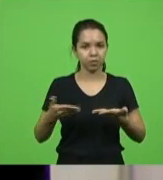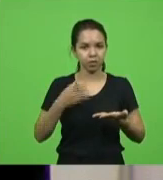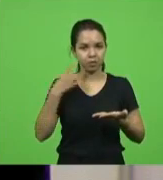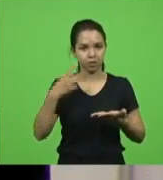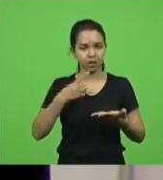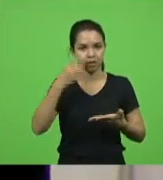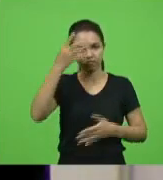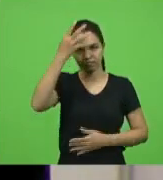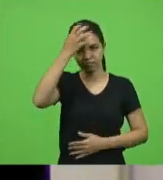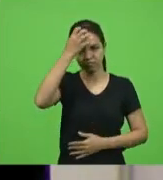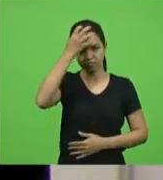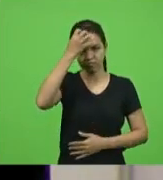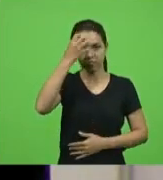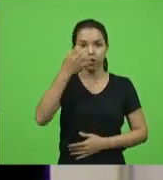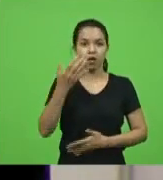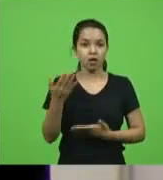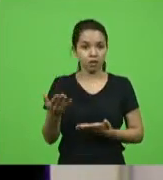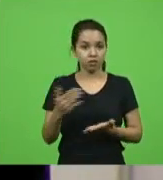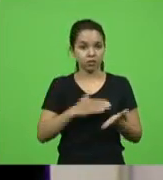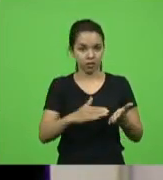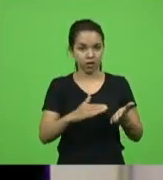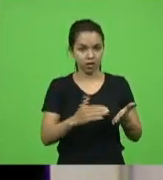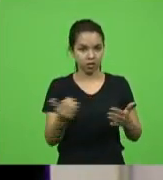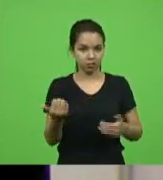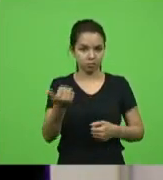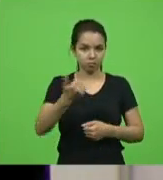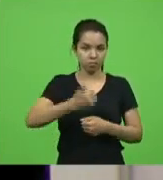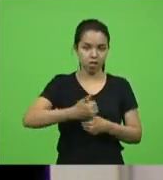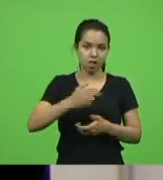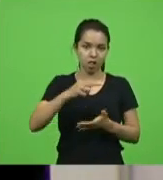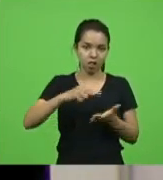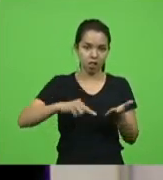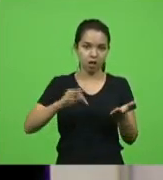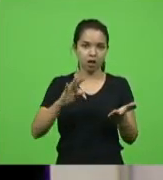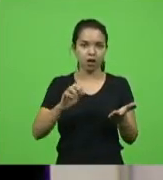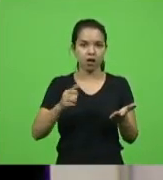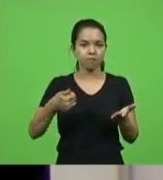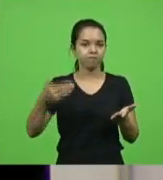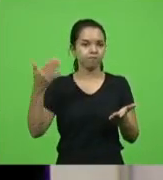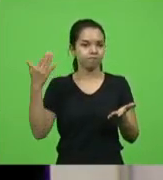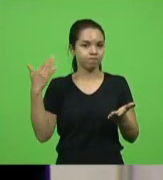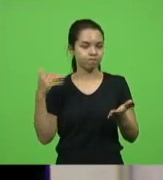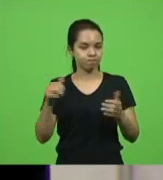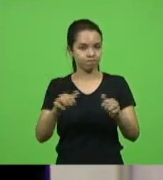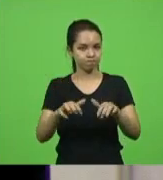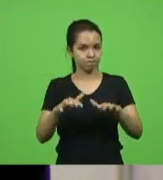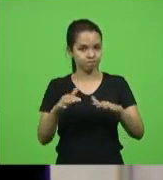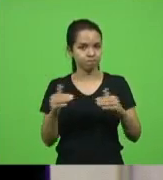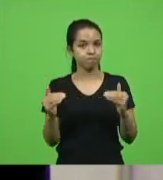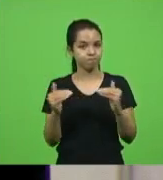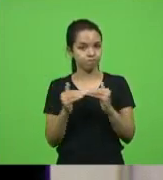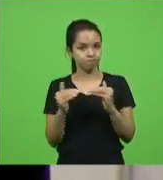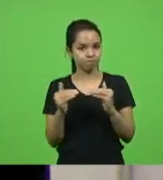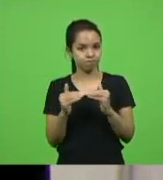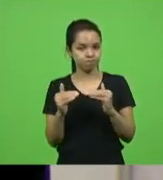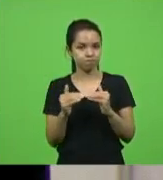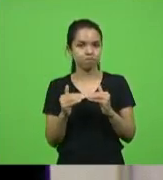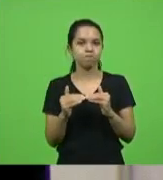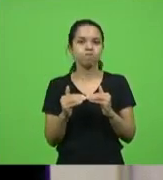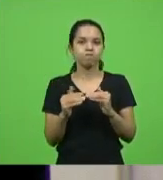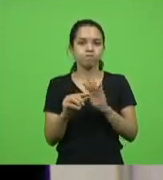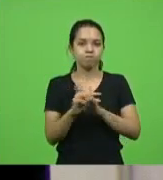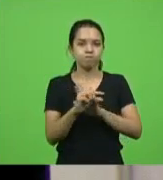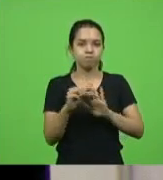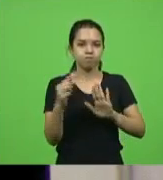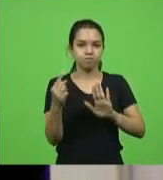Santos para, como secretário ad hoc, proceder à leitura da ata da sessão anterior que, em consonância com o parágrafo